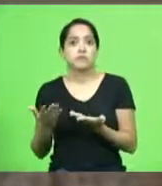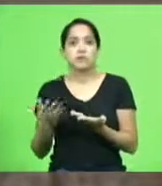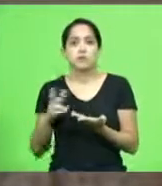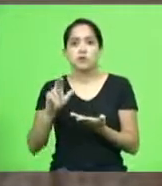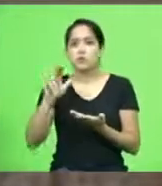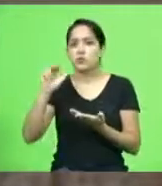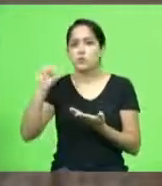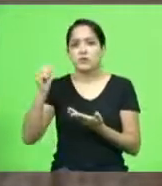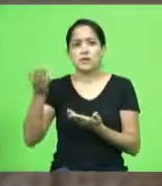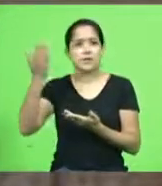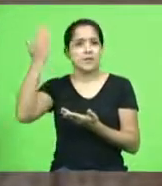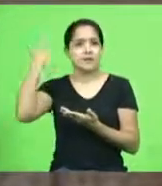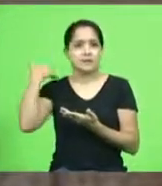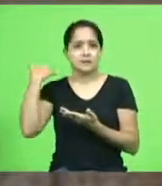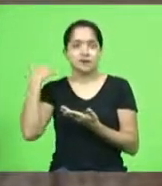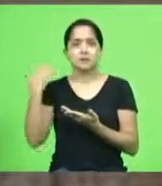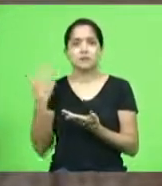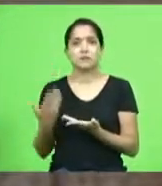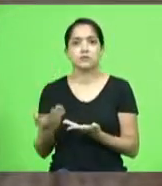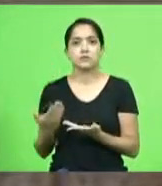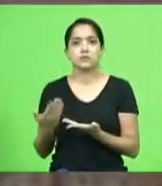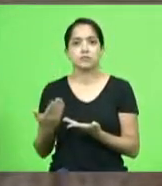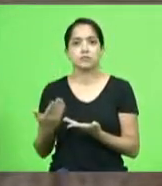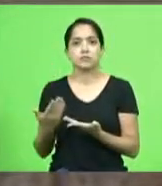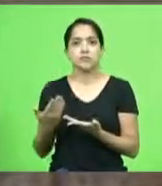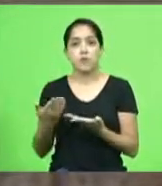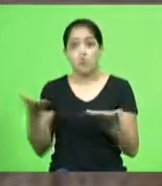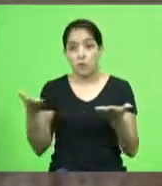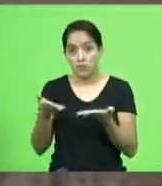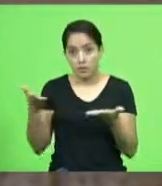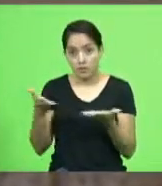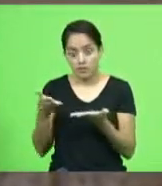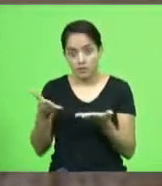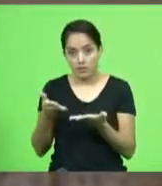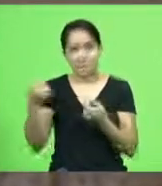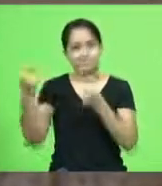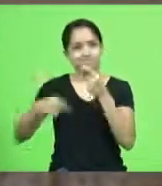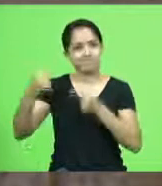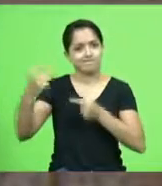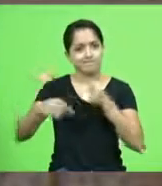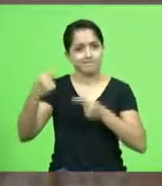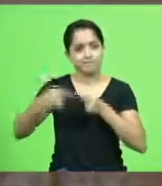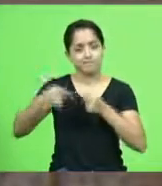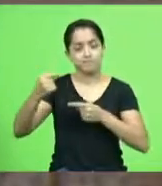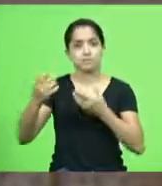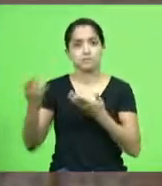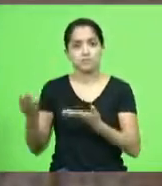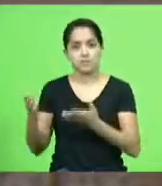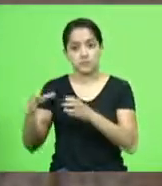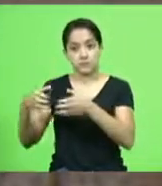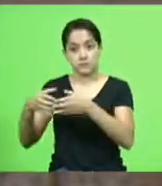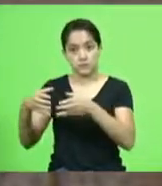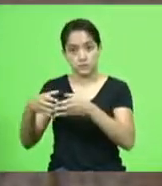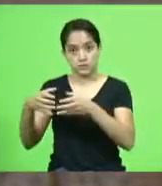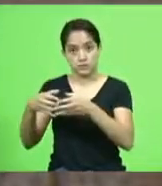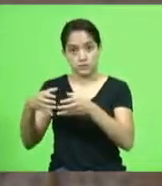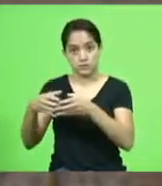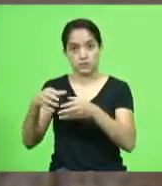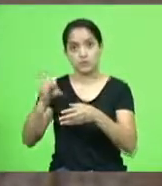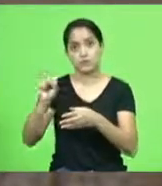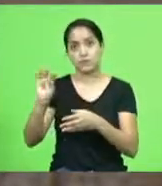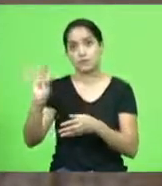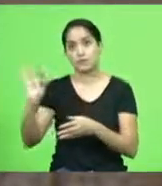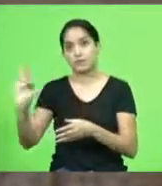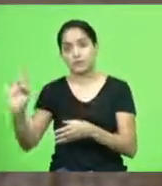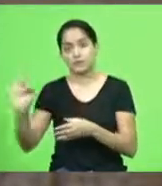protagonismo como está tendo agora essa turma do STF